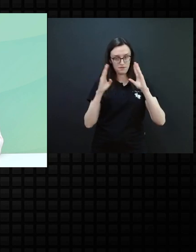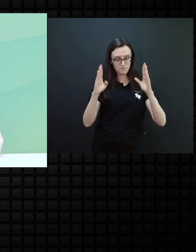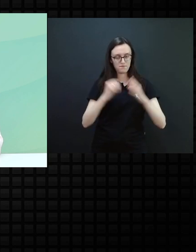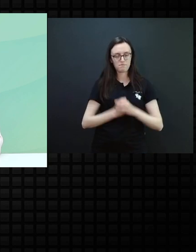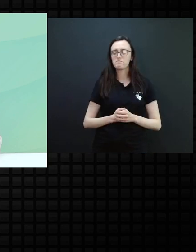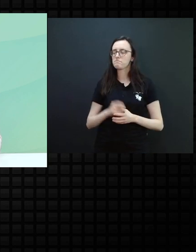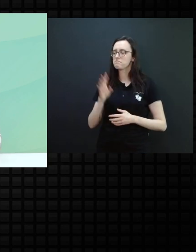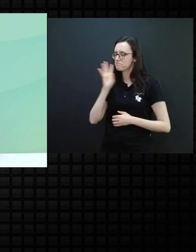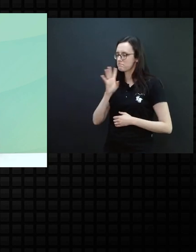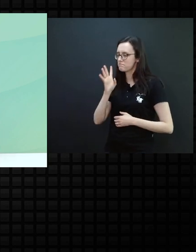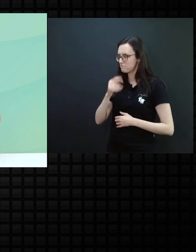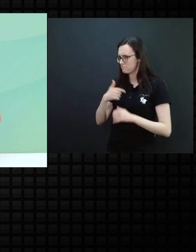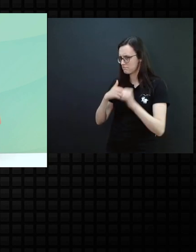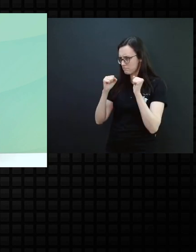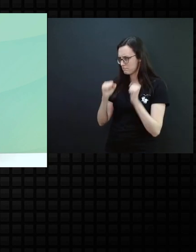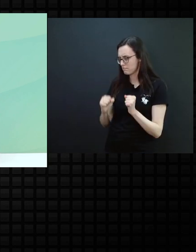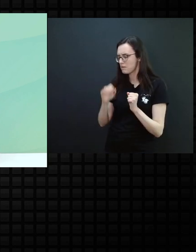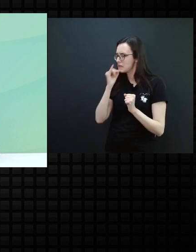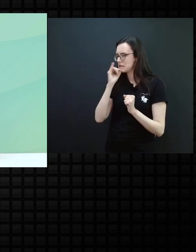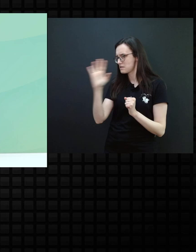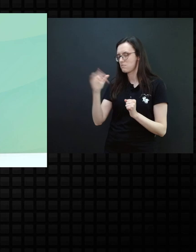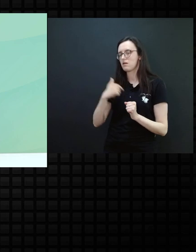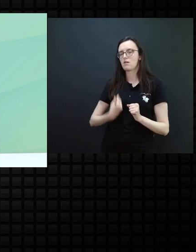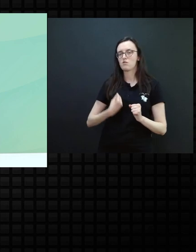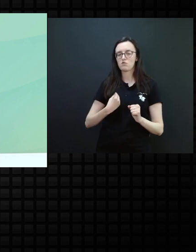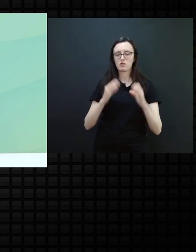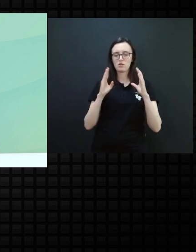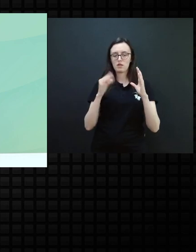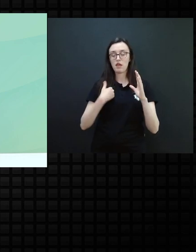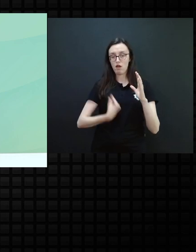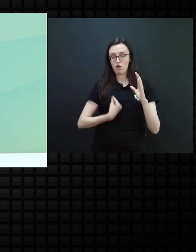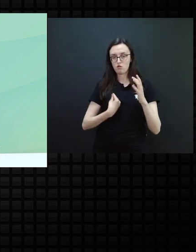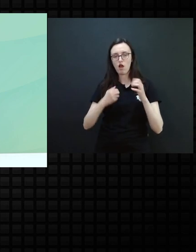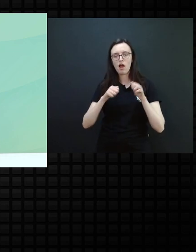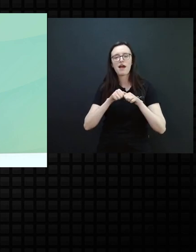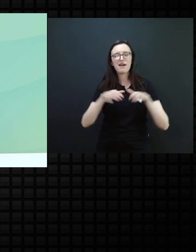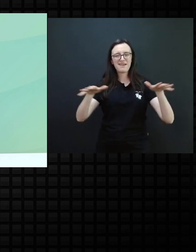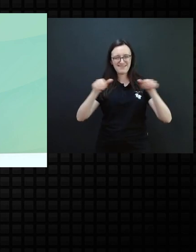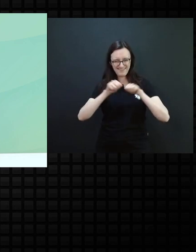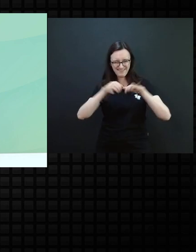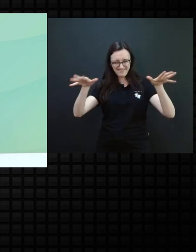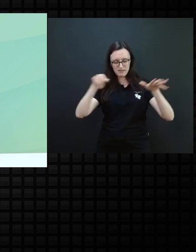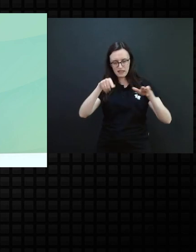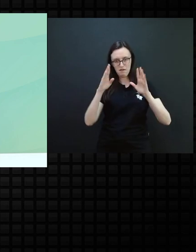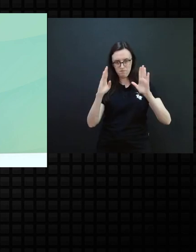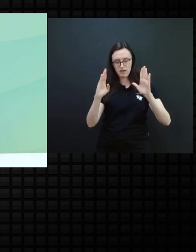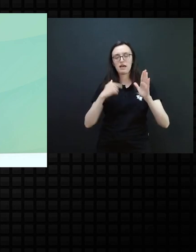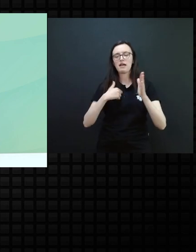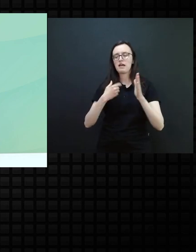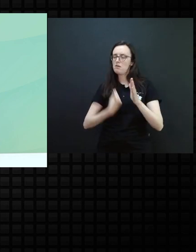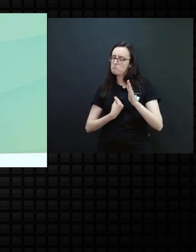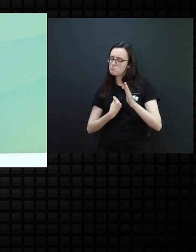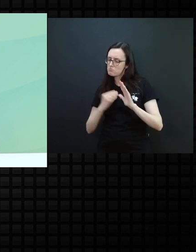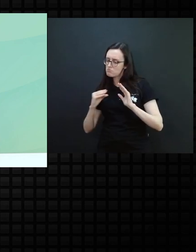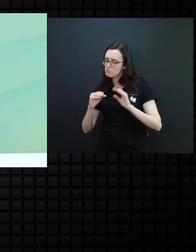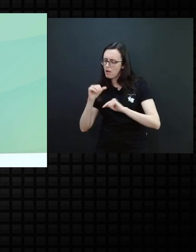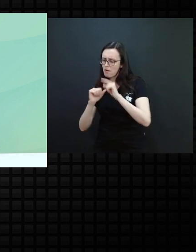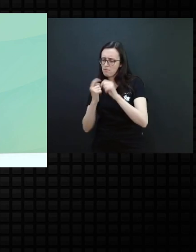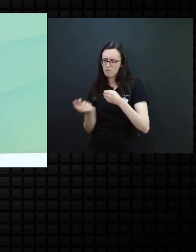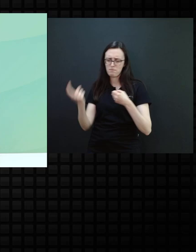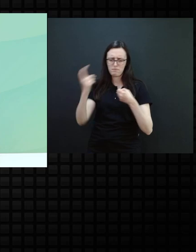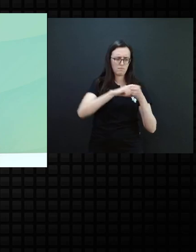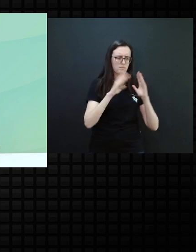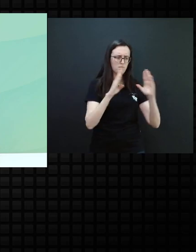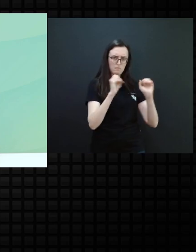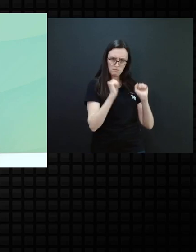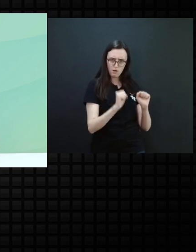legal. Então, eu posso estar lá ainda na fase, eu estou na ressonância e estou trabalhando ainda a primeira a primeira